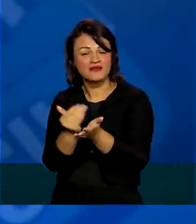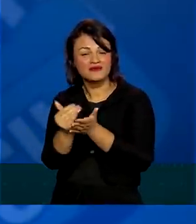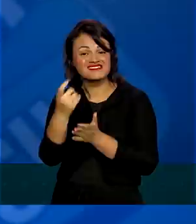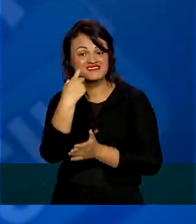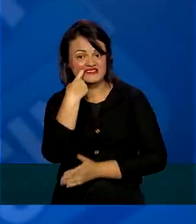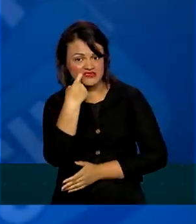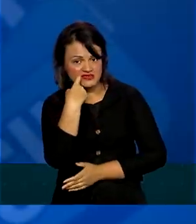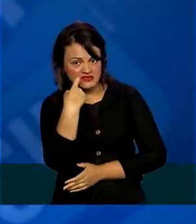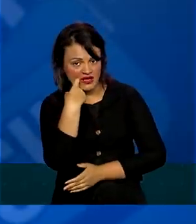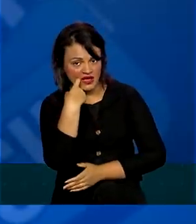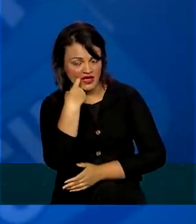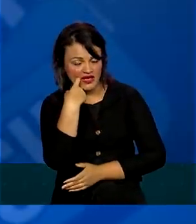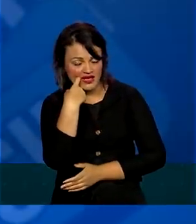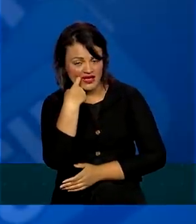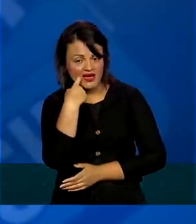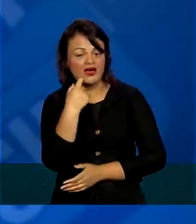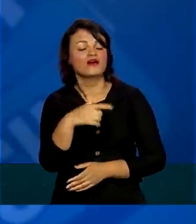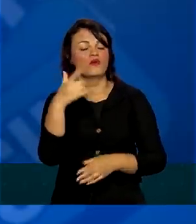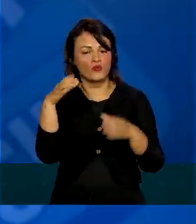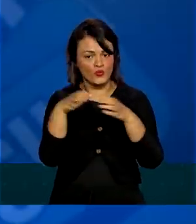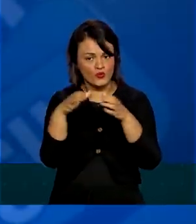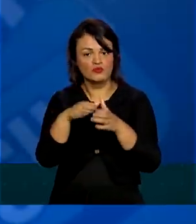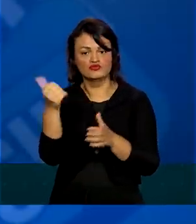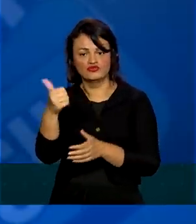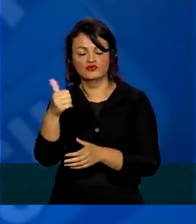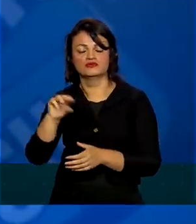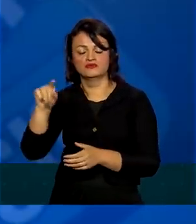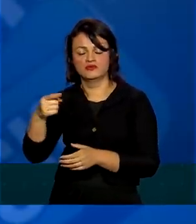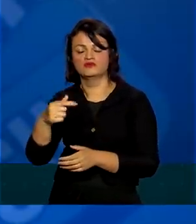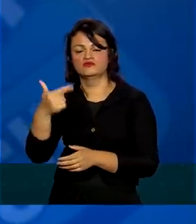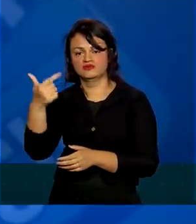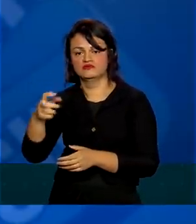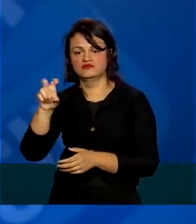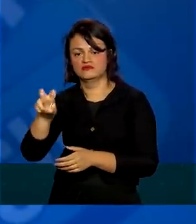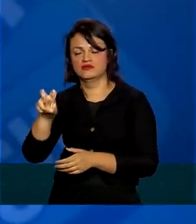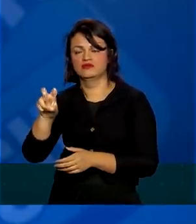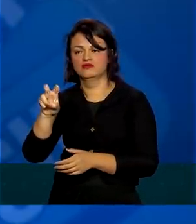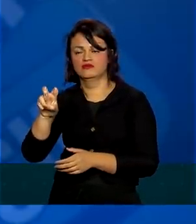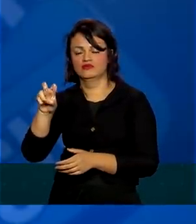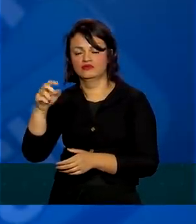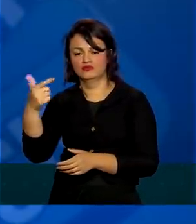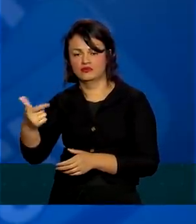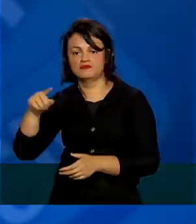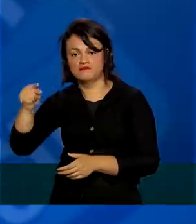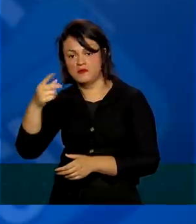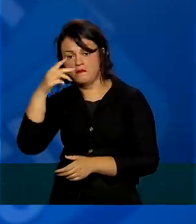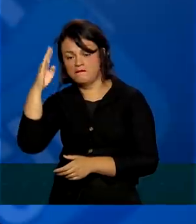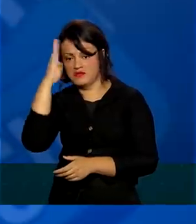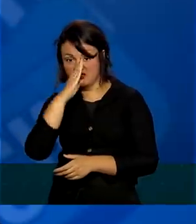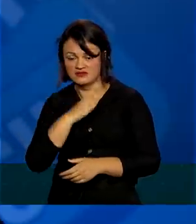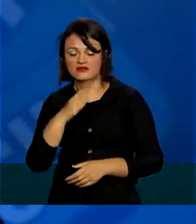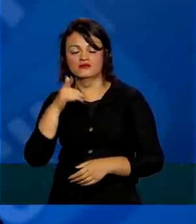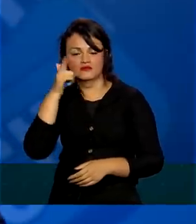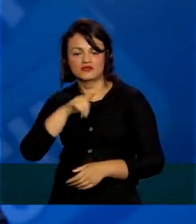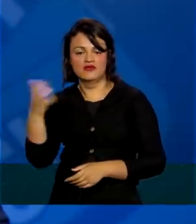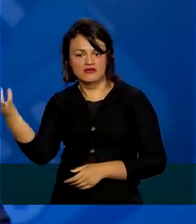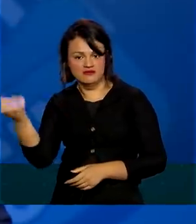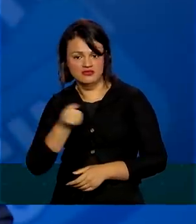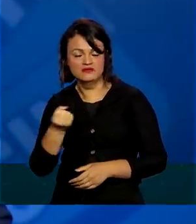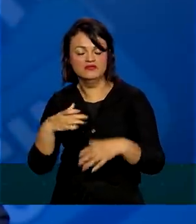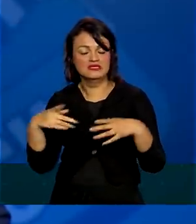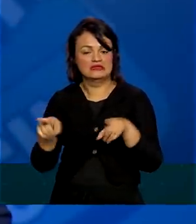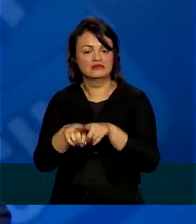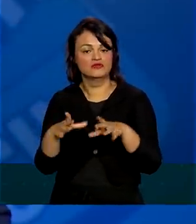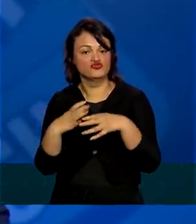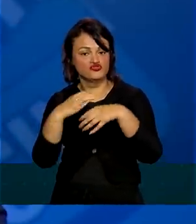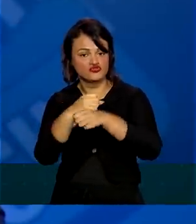sexta-feira, mais esse grupo de 11 milhões 252 mil brasileiros possa receber e venha a se somar